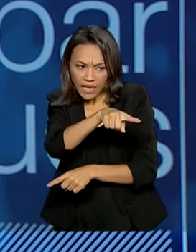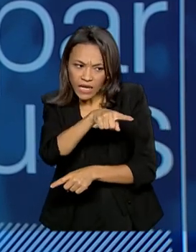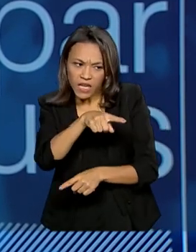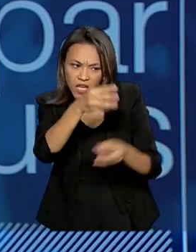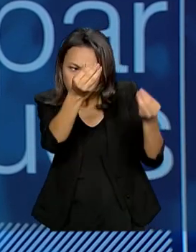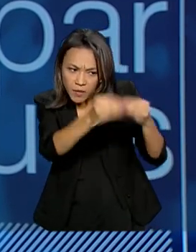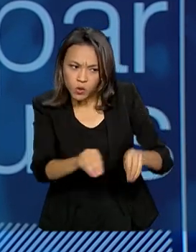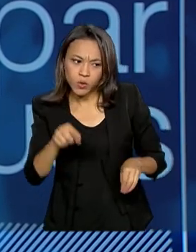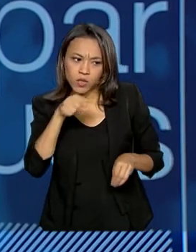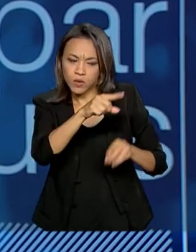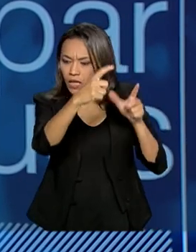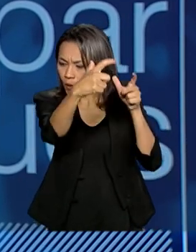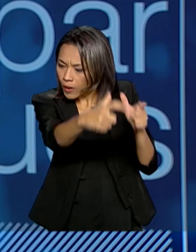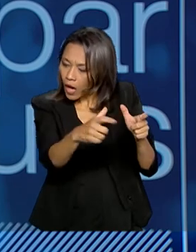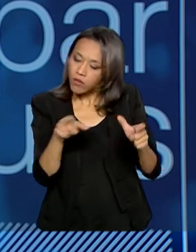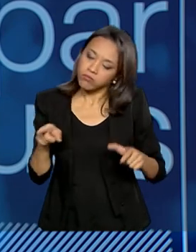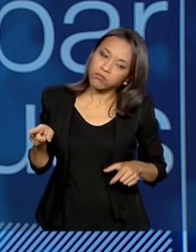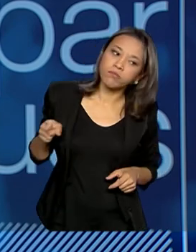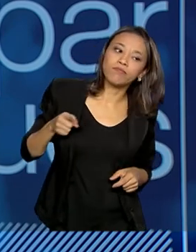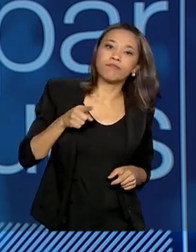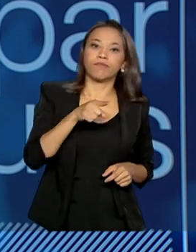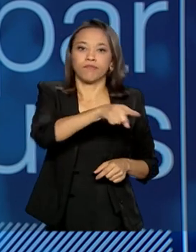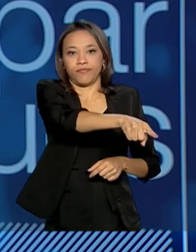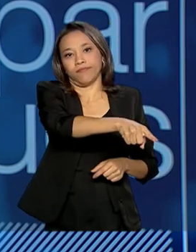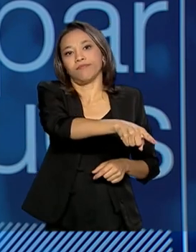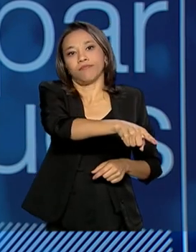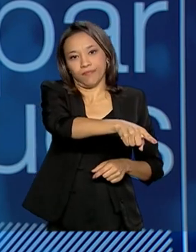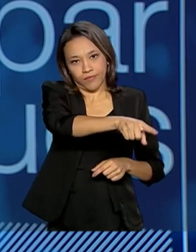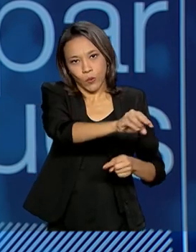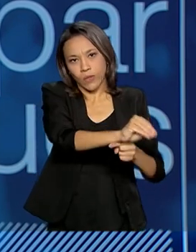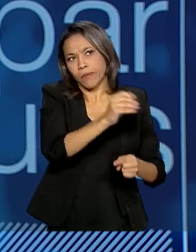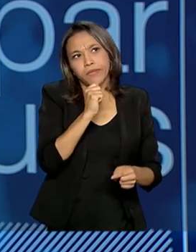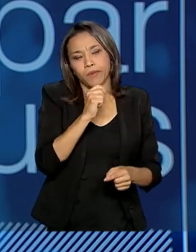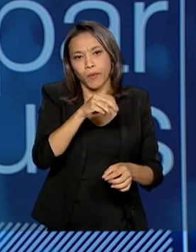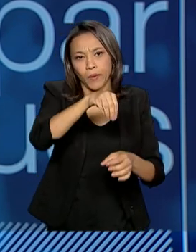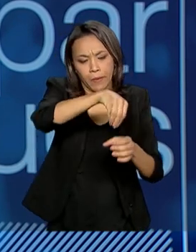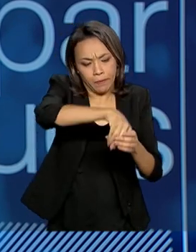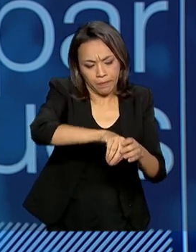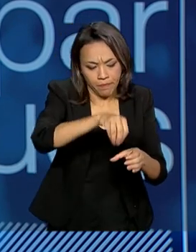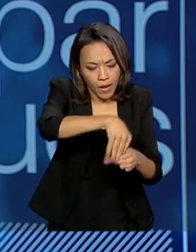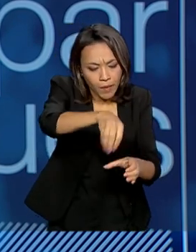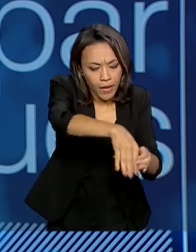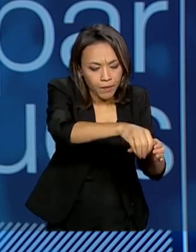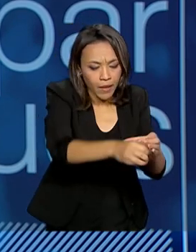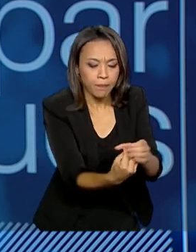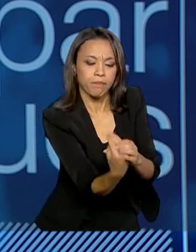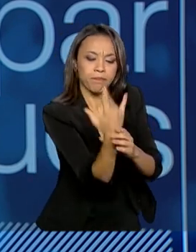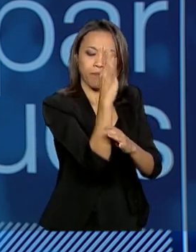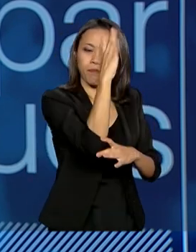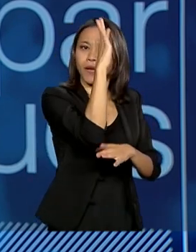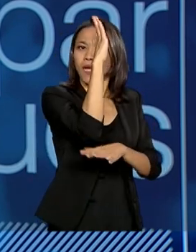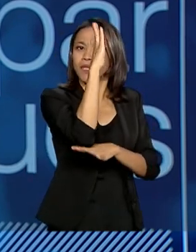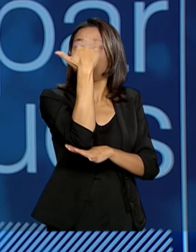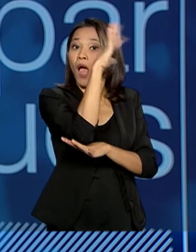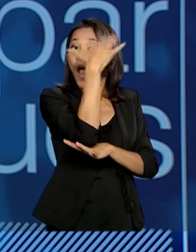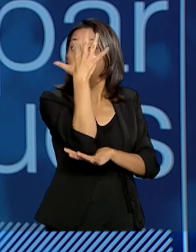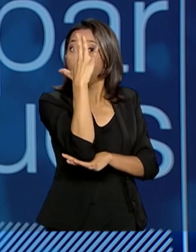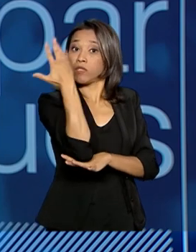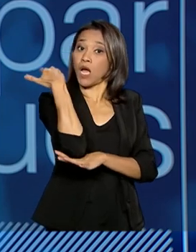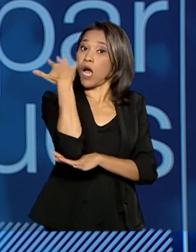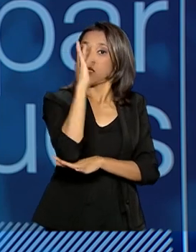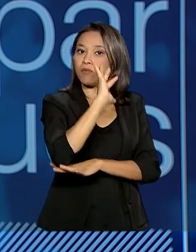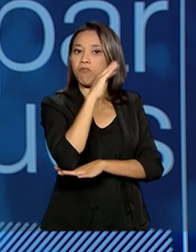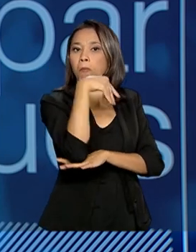que foi degradado. Então, ela colocaria plantas, árvores naquele local que foi degradado. Isso foi um